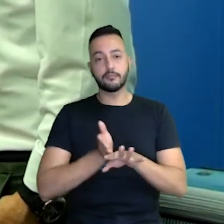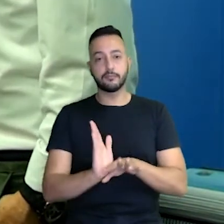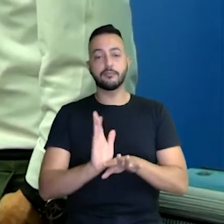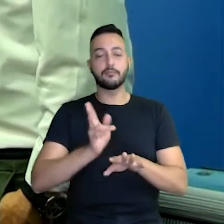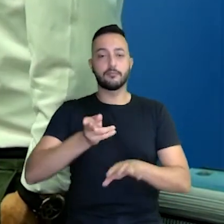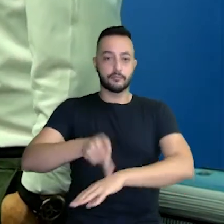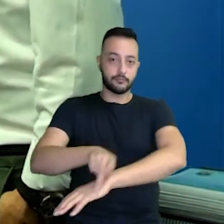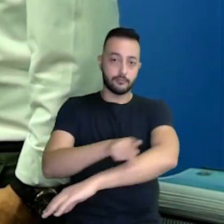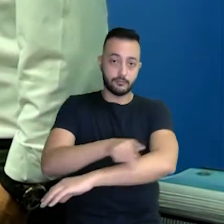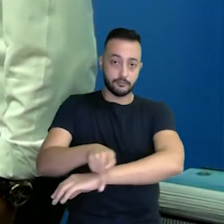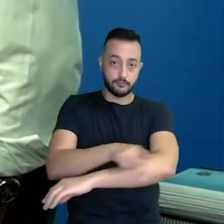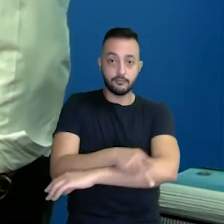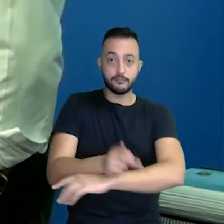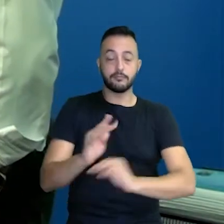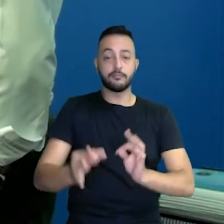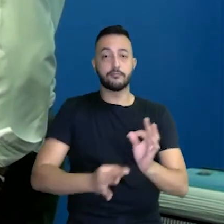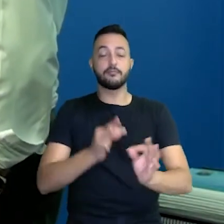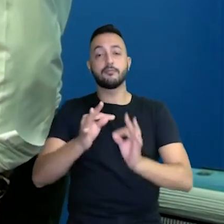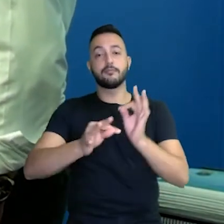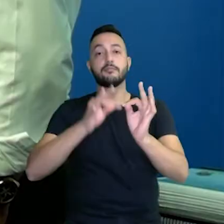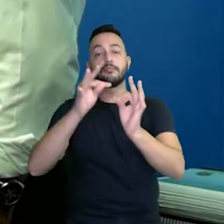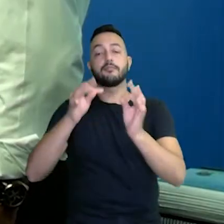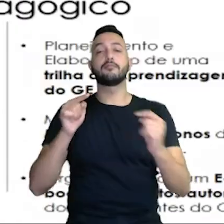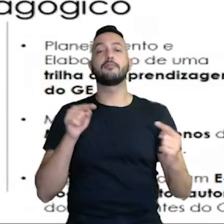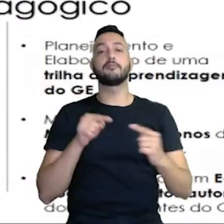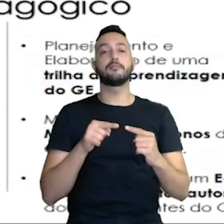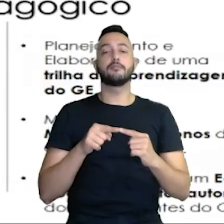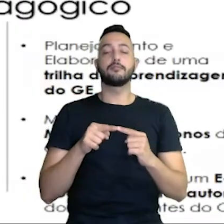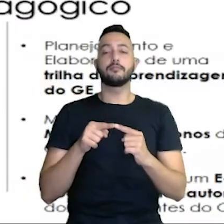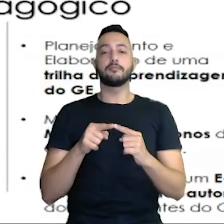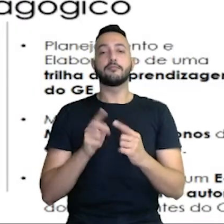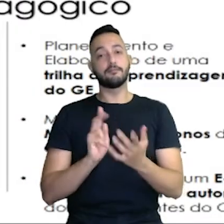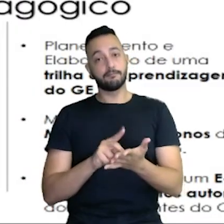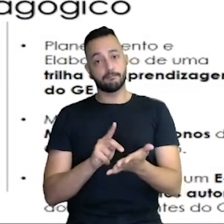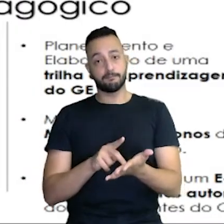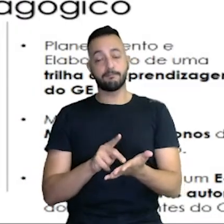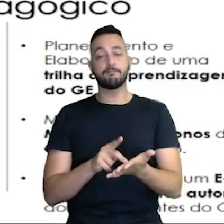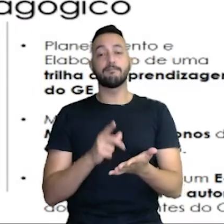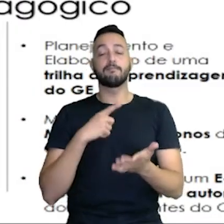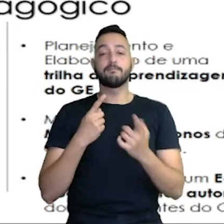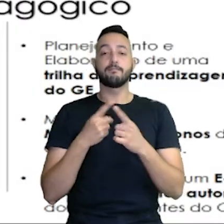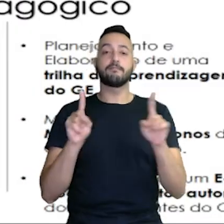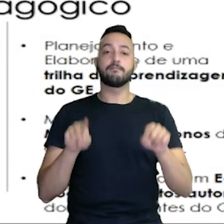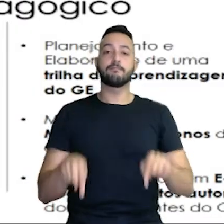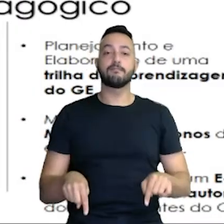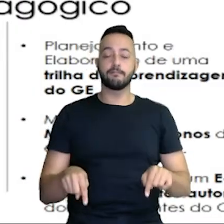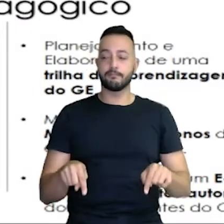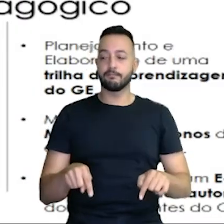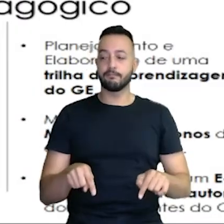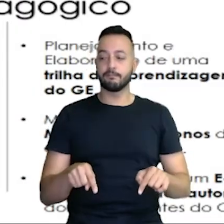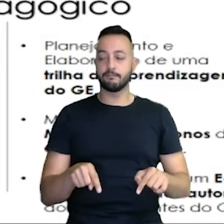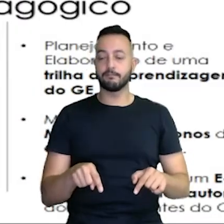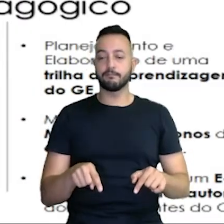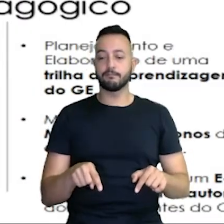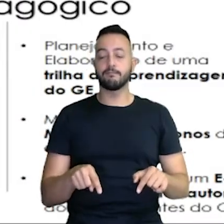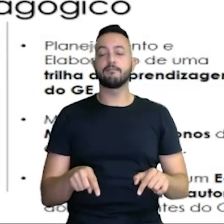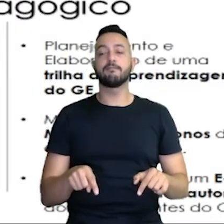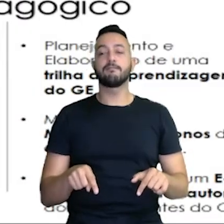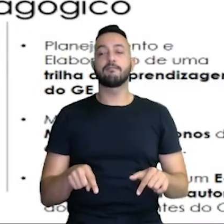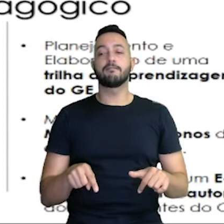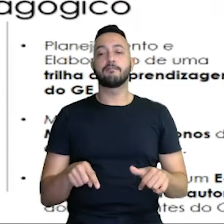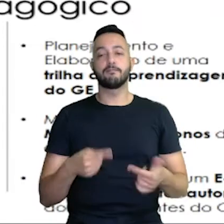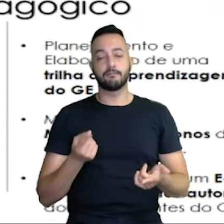pedagógico desse Núcleo de Tecnologia, que é, na verdade, tem um projeto de... a